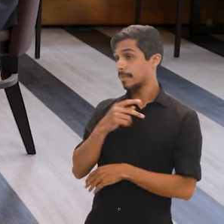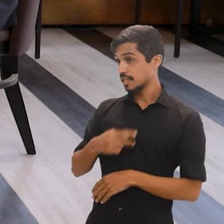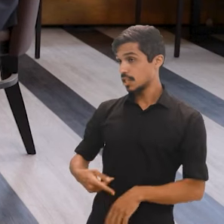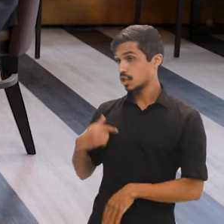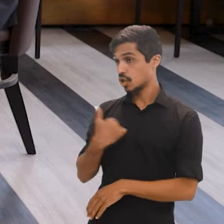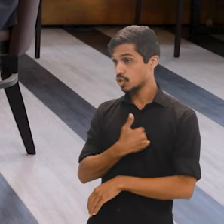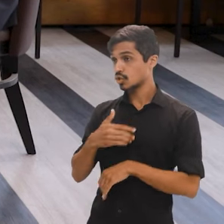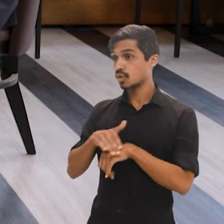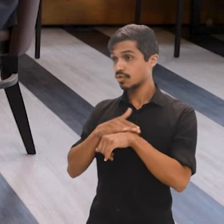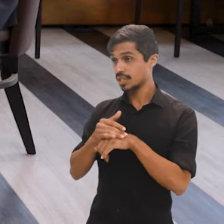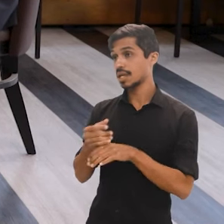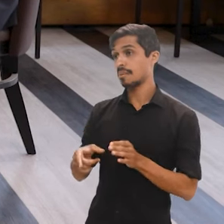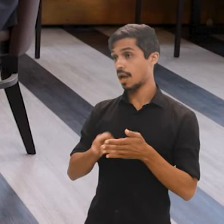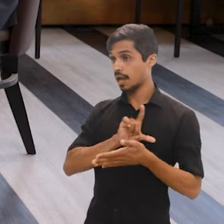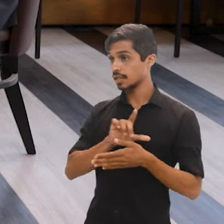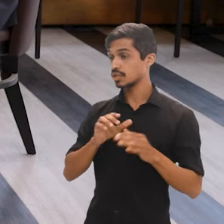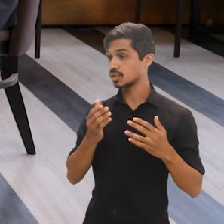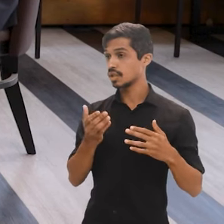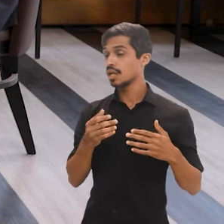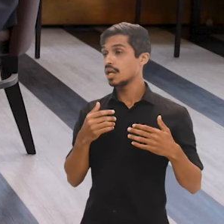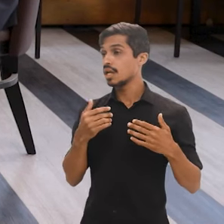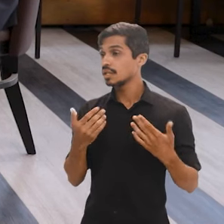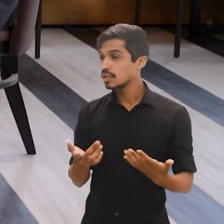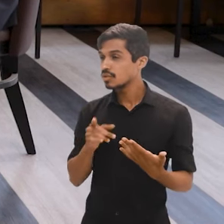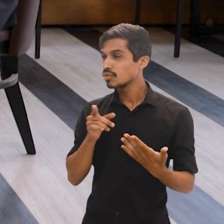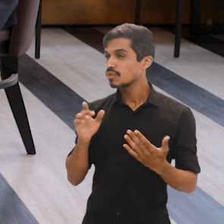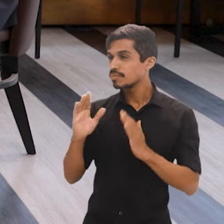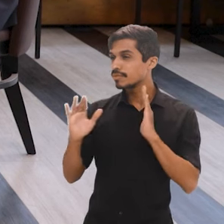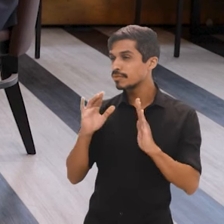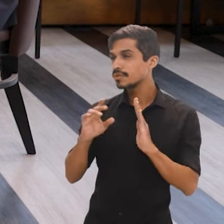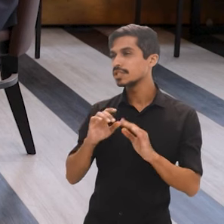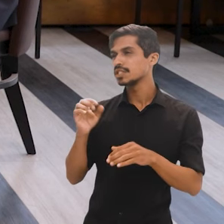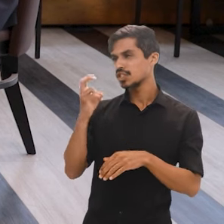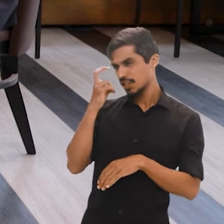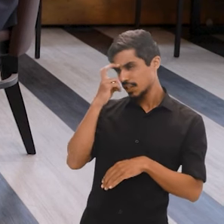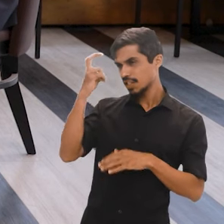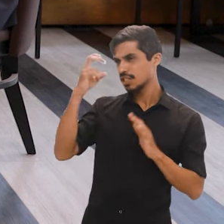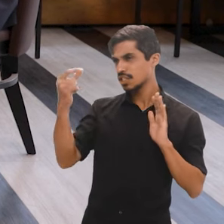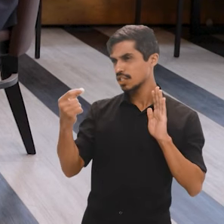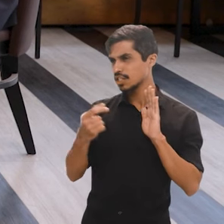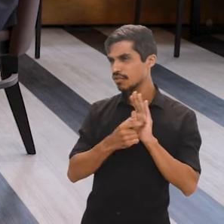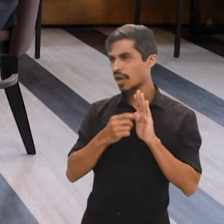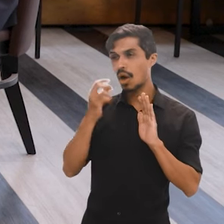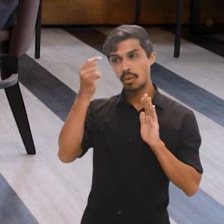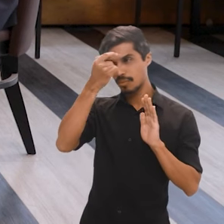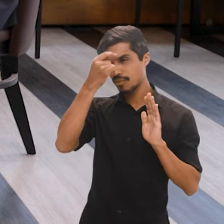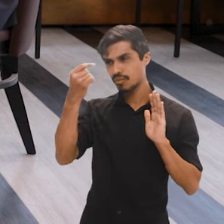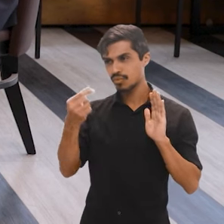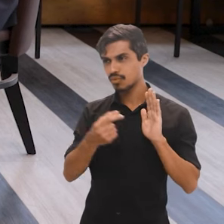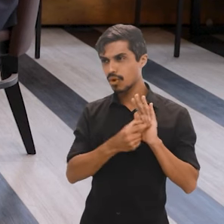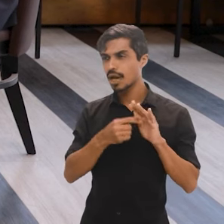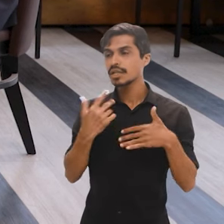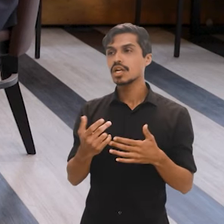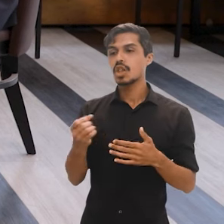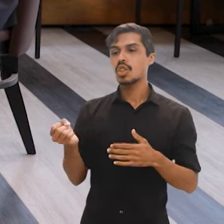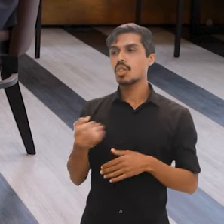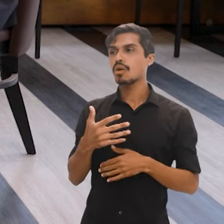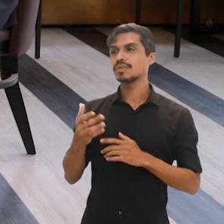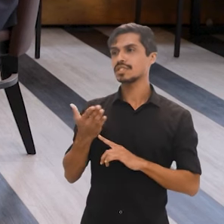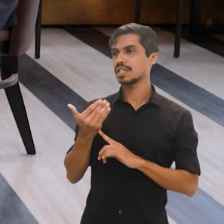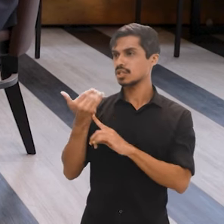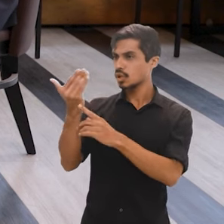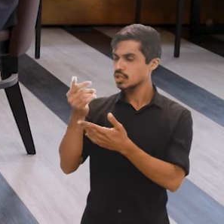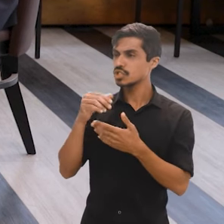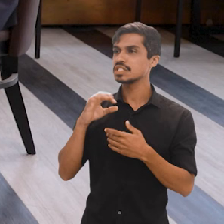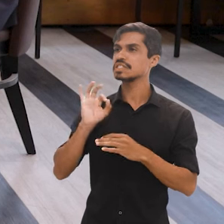no bloco passado, o senhor também está chegando agora numa era de inteligência artificial, uma era com novas tecnologias